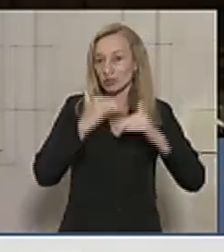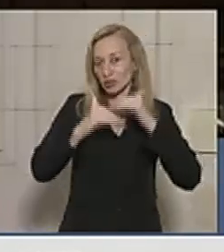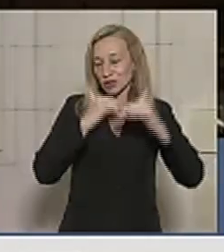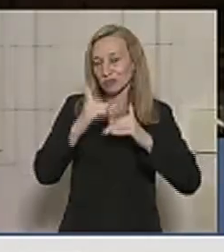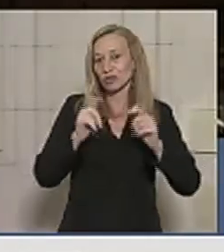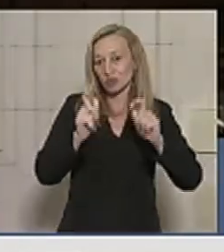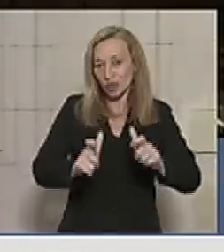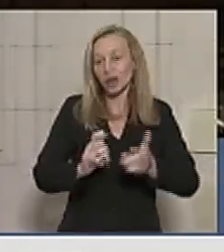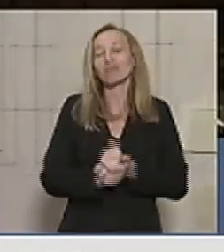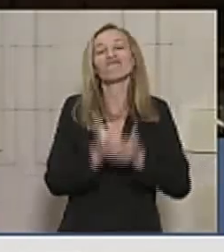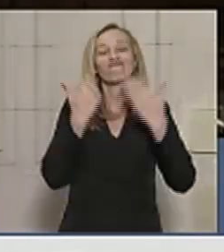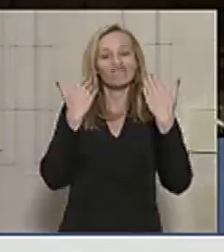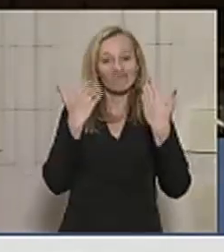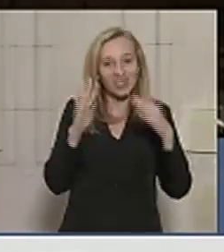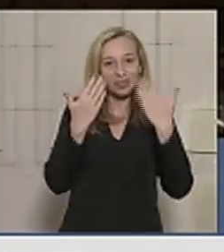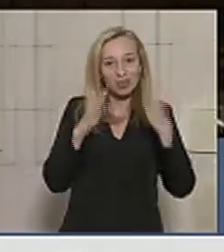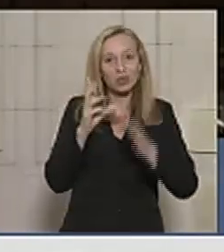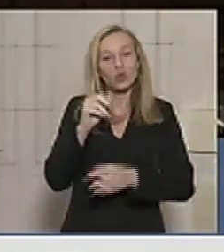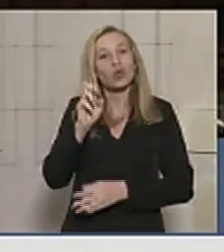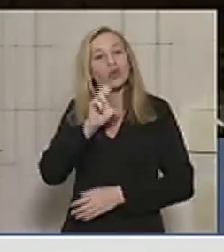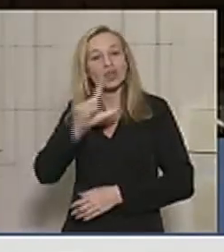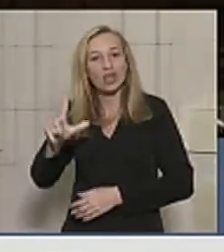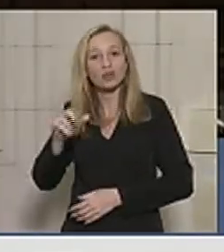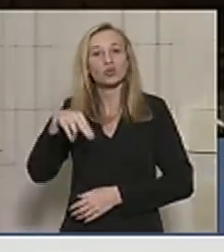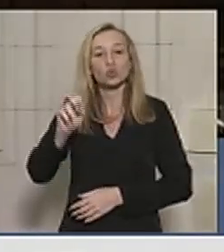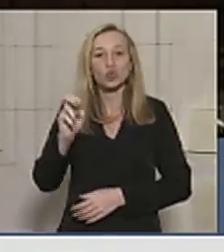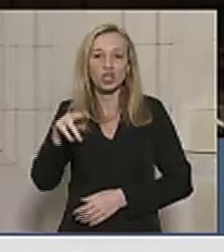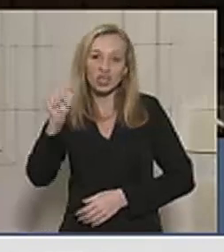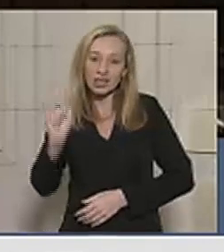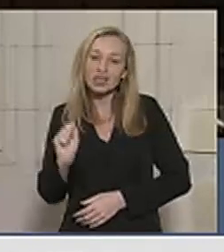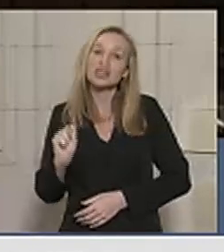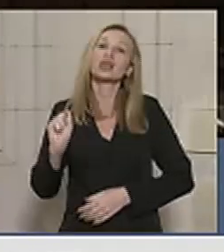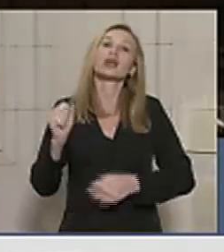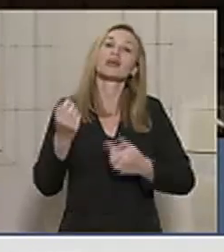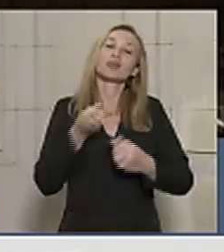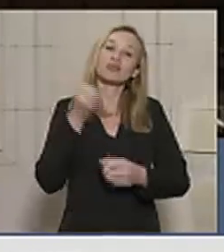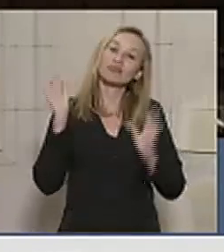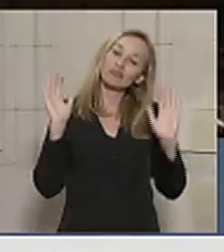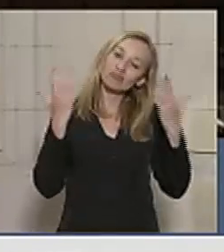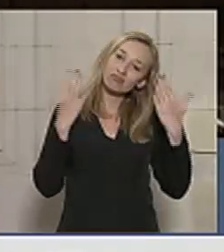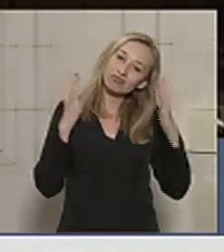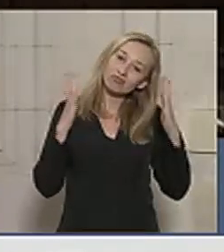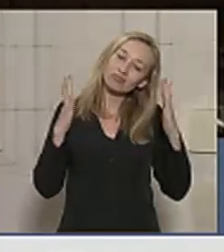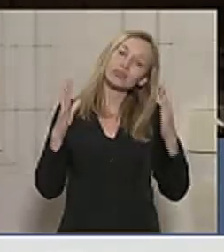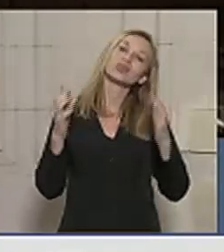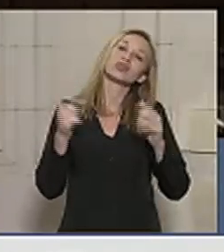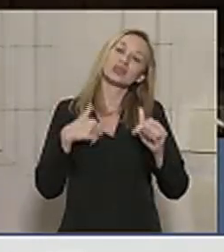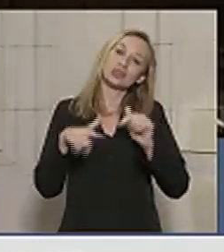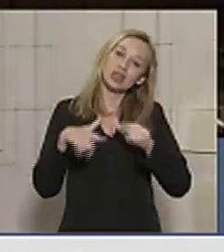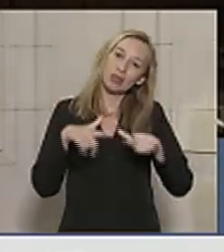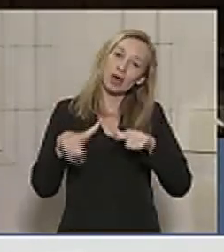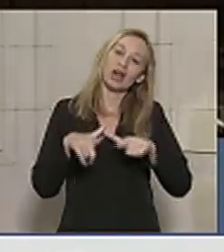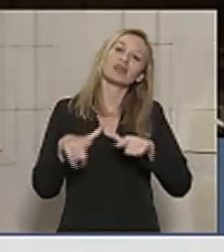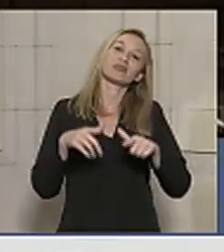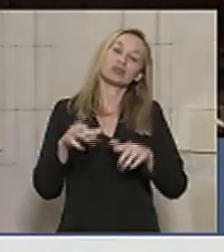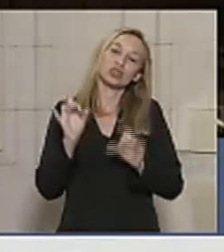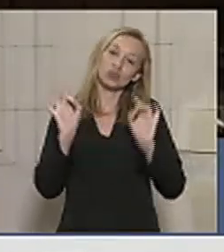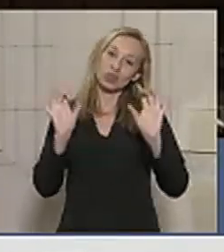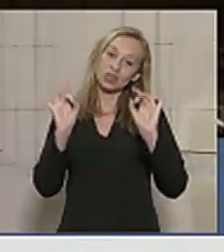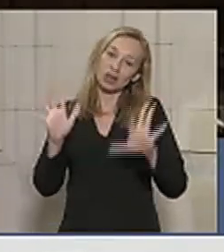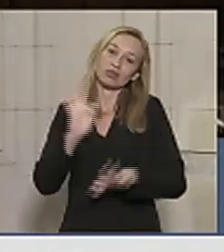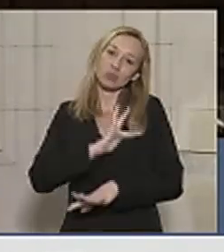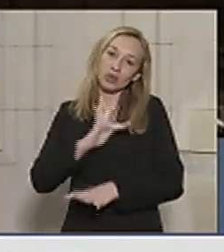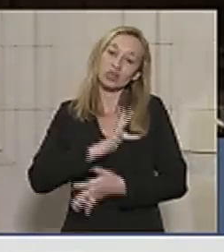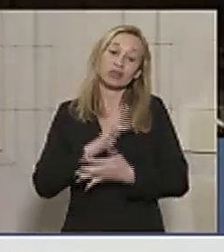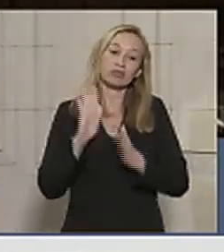tropa. Parabéns ao Coronel Nunes pelo brilhante trabalho à frente do Batalhão de Operações Especiais. Para terminar,